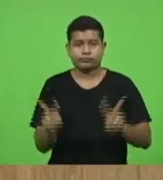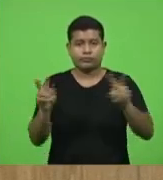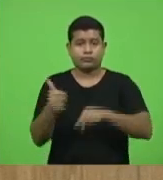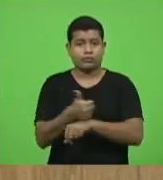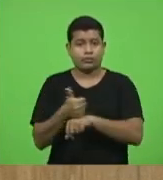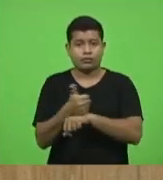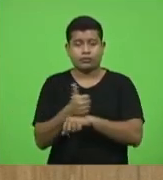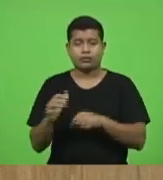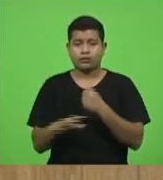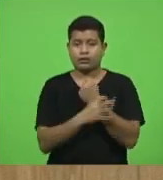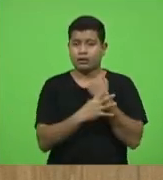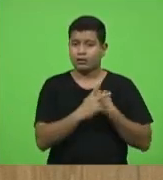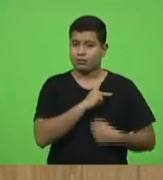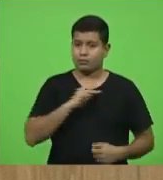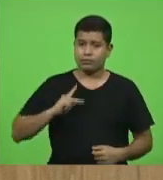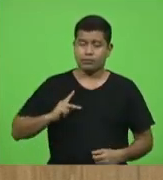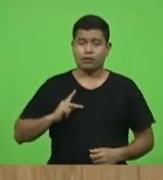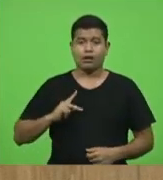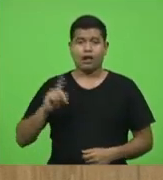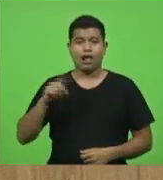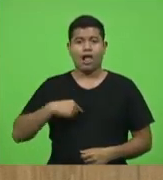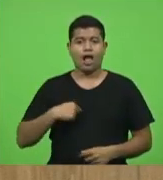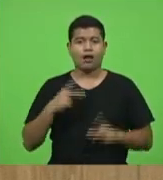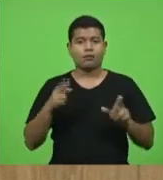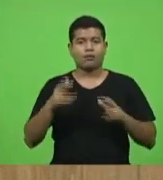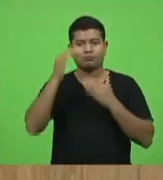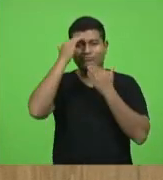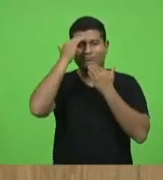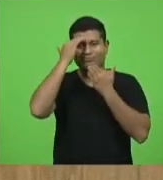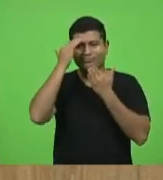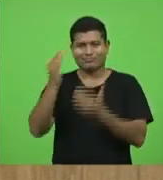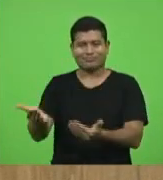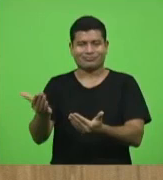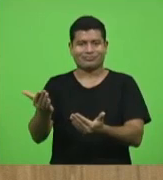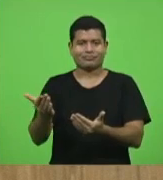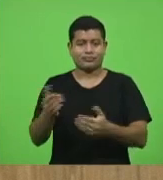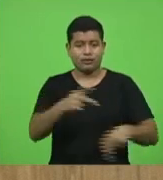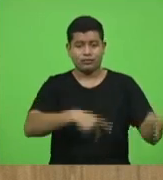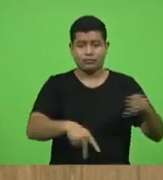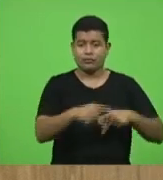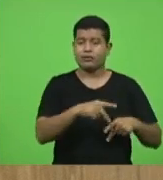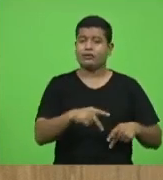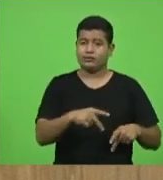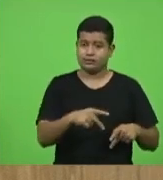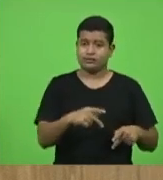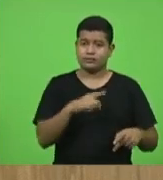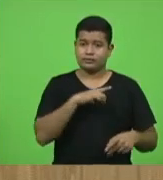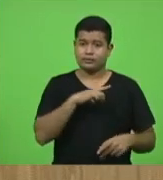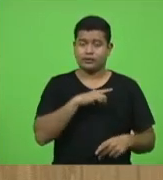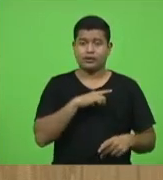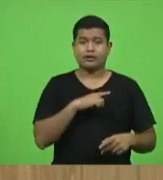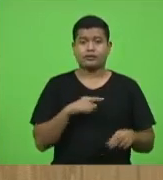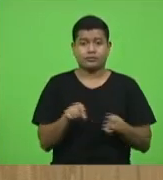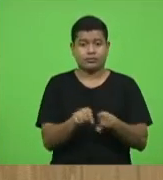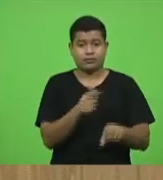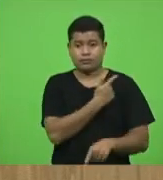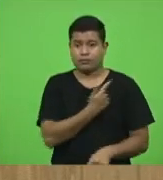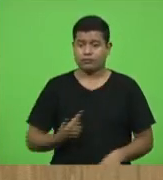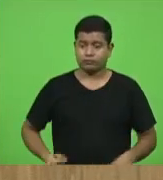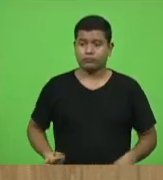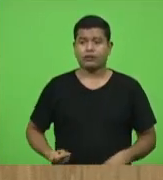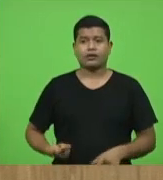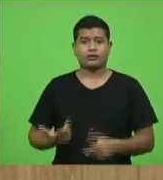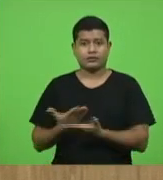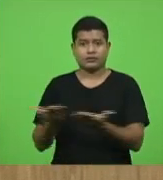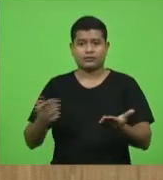pública, isso é a gratidão que o catarinense, que o governo de Santa Catarina deve a cada um dos policiais